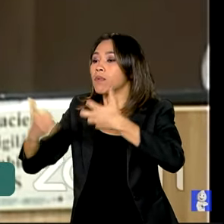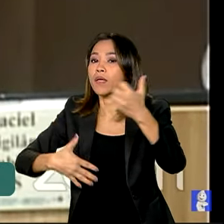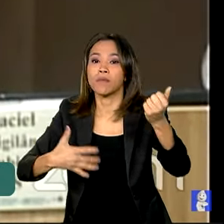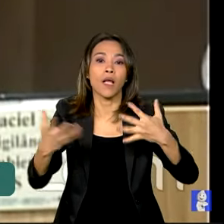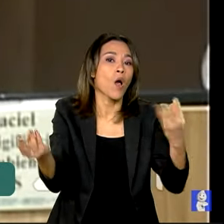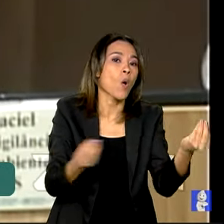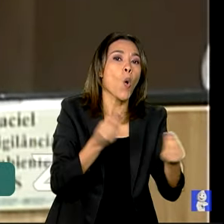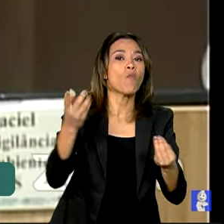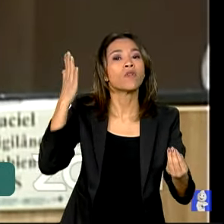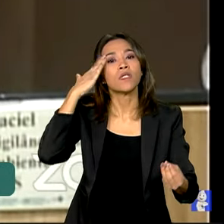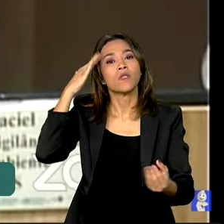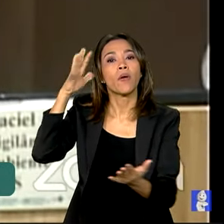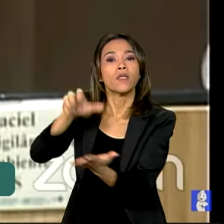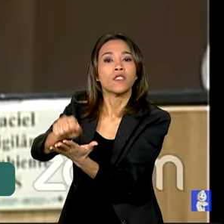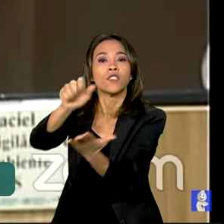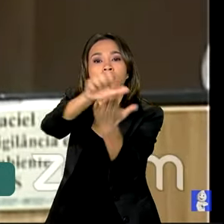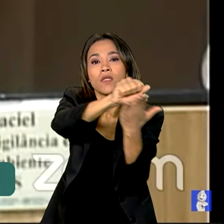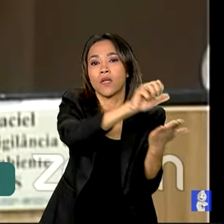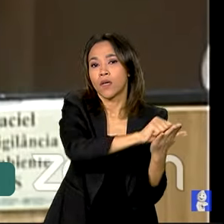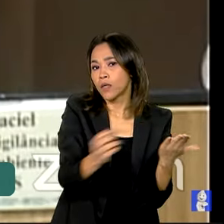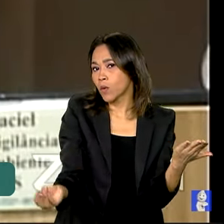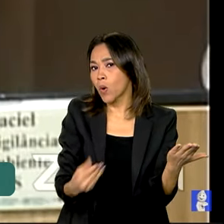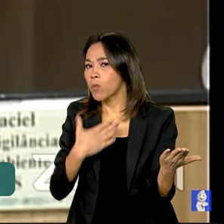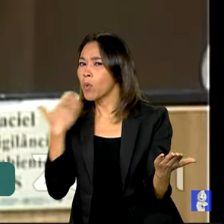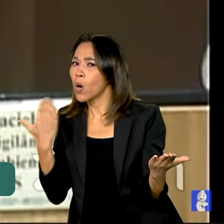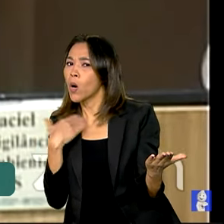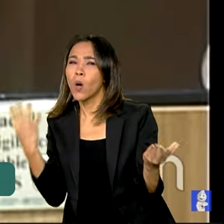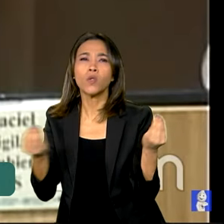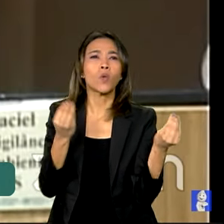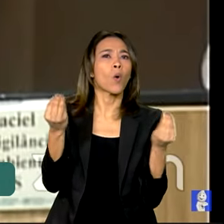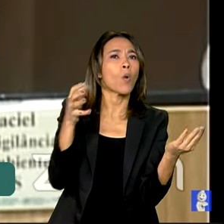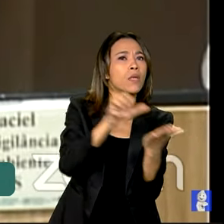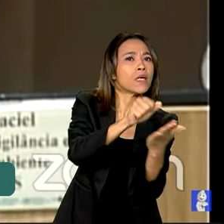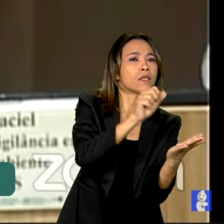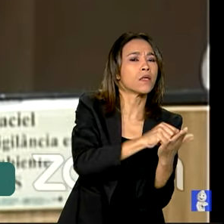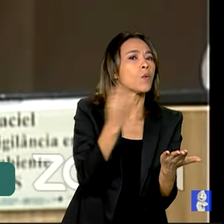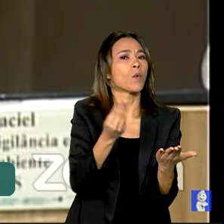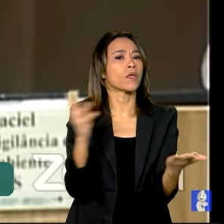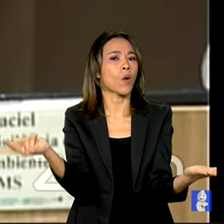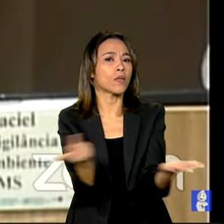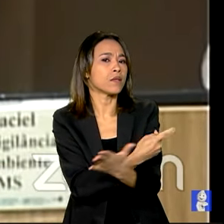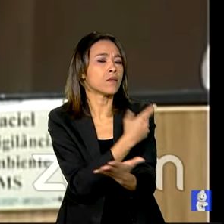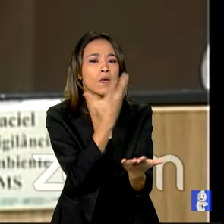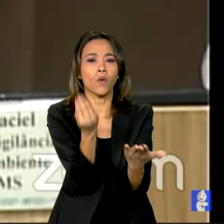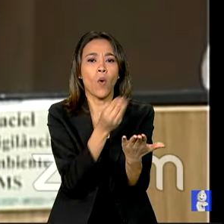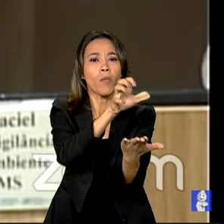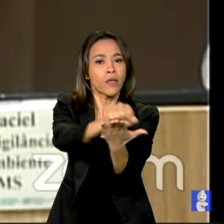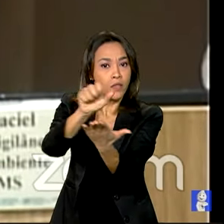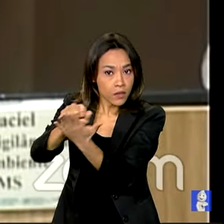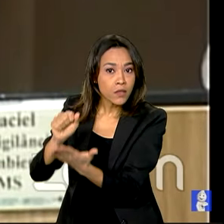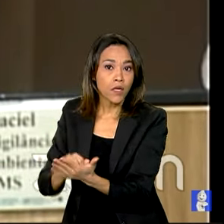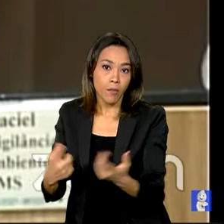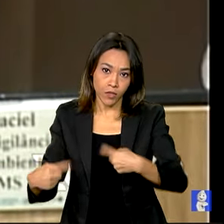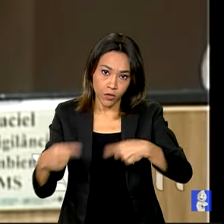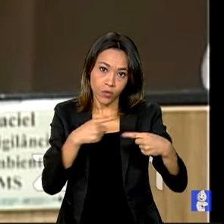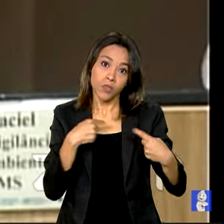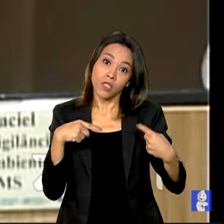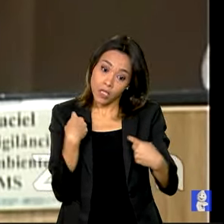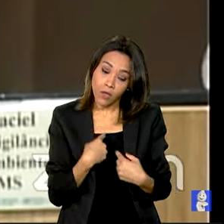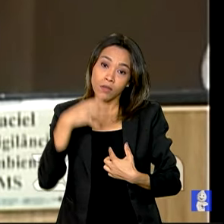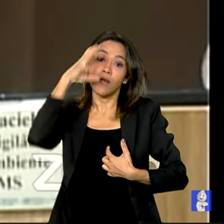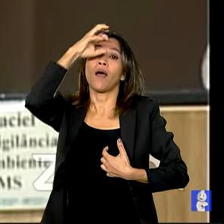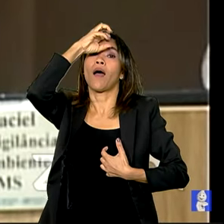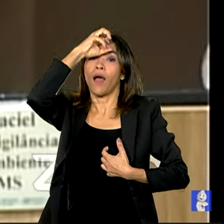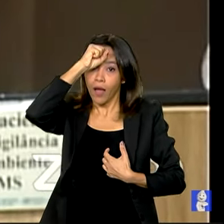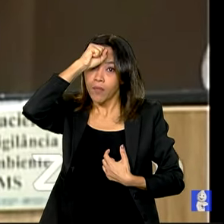óbitos, o que está acontecendo. Então é sempre importante nós olharmos o que está acontecendo e aprendermos